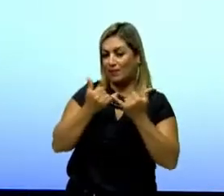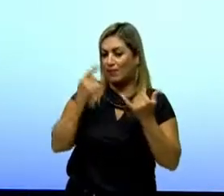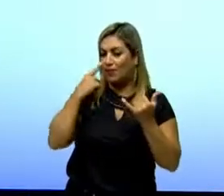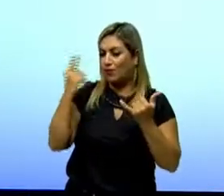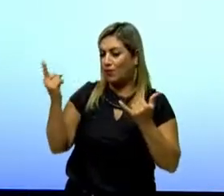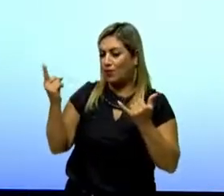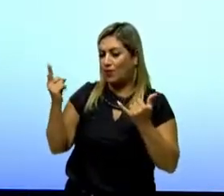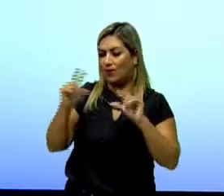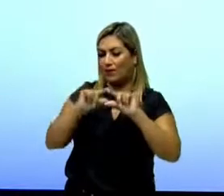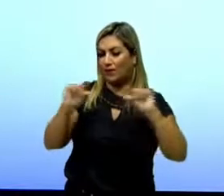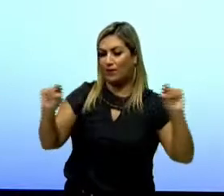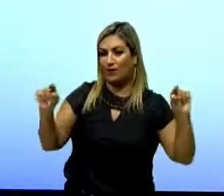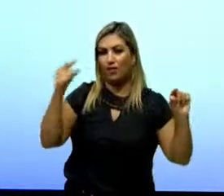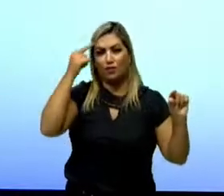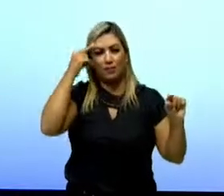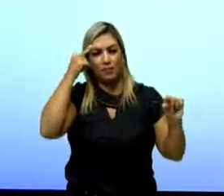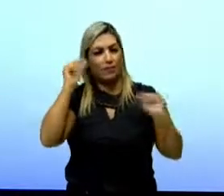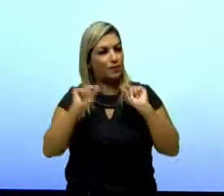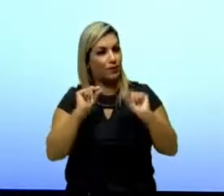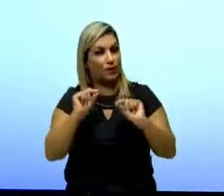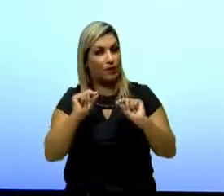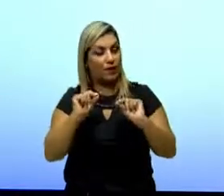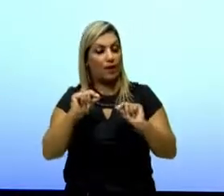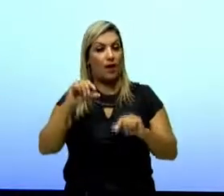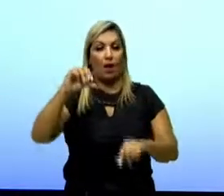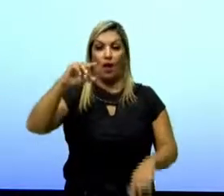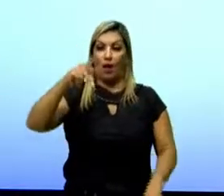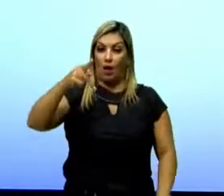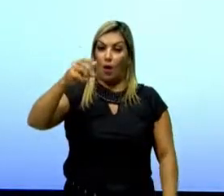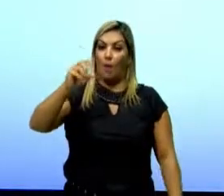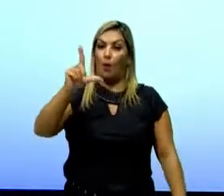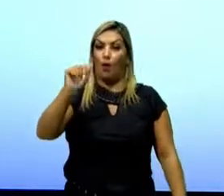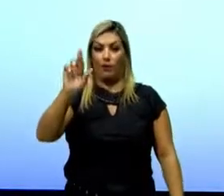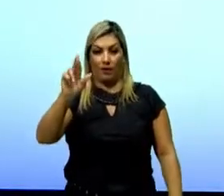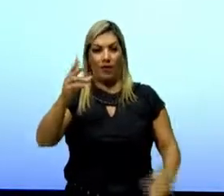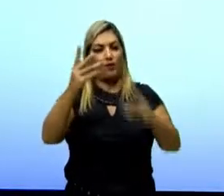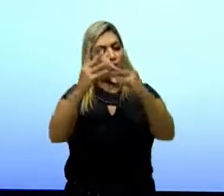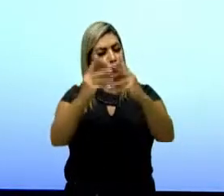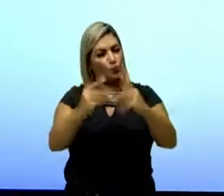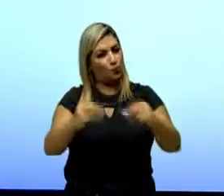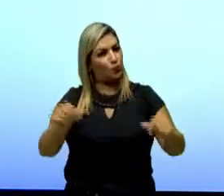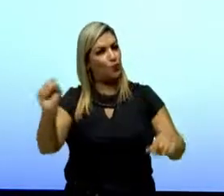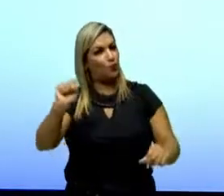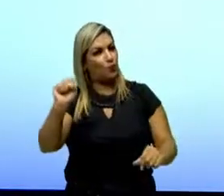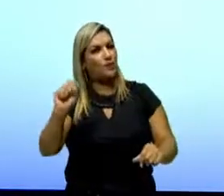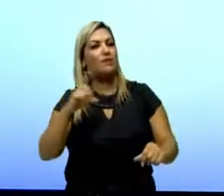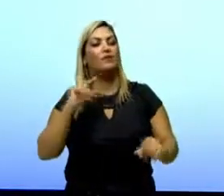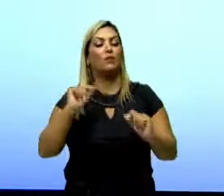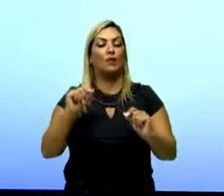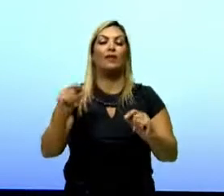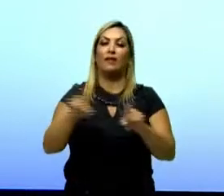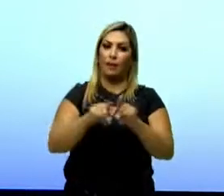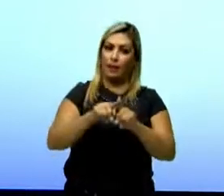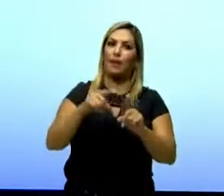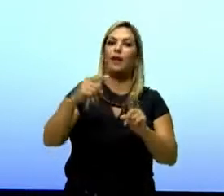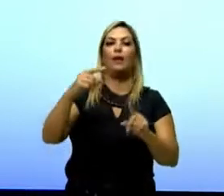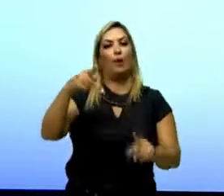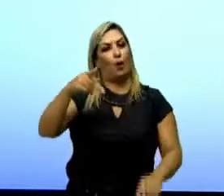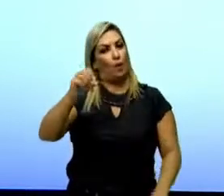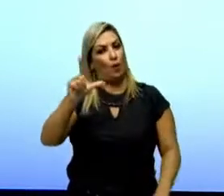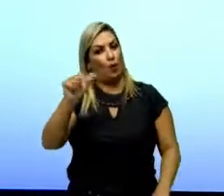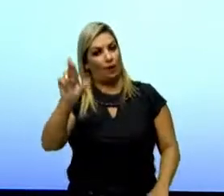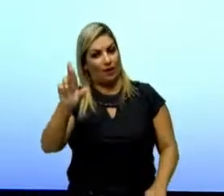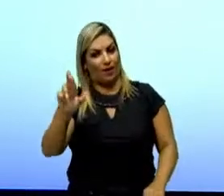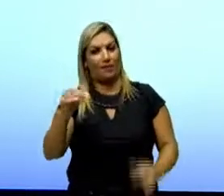isso é bem visto na química também. O fato de ela ser polar faz com que ela dissolva substâncias que também são polares. Daí a gente tem essa